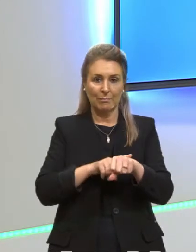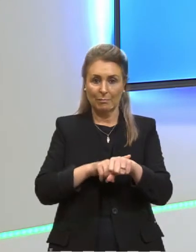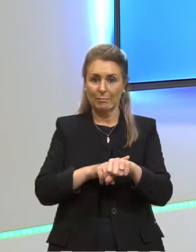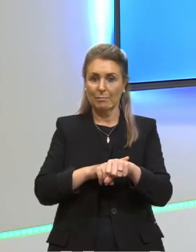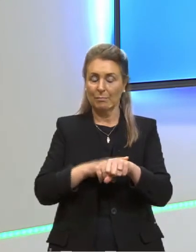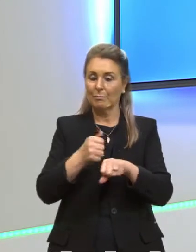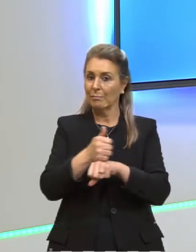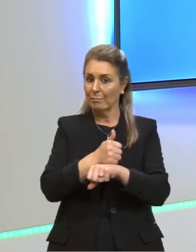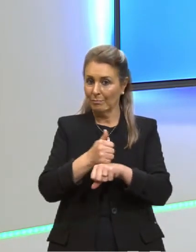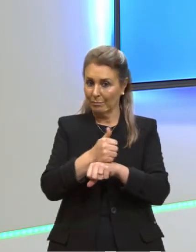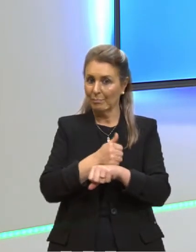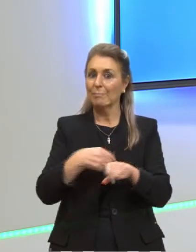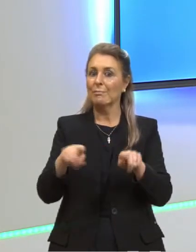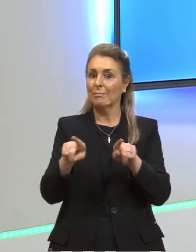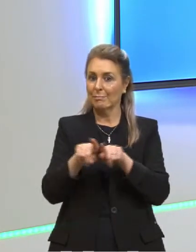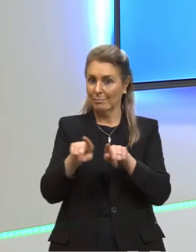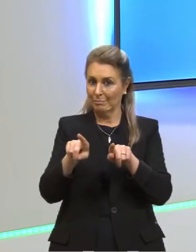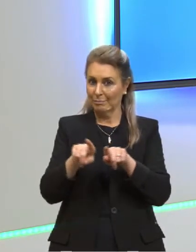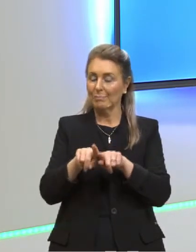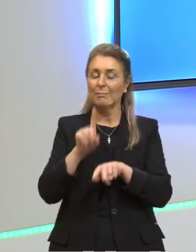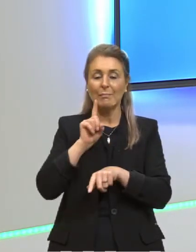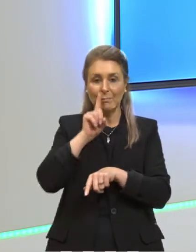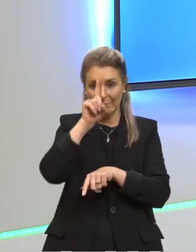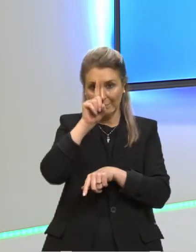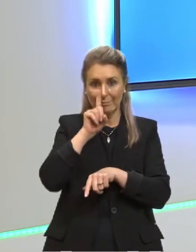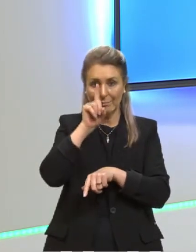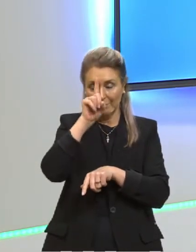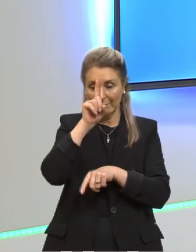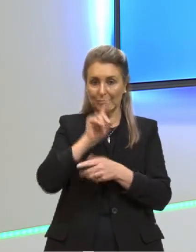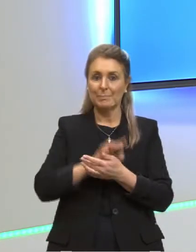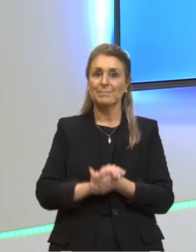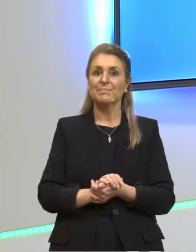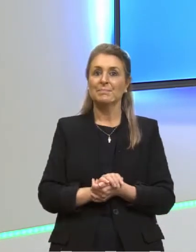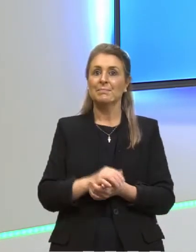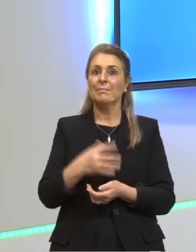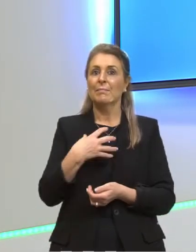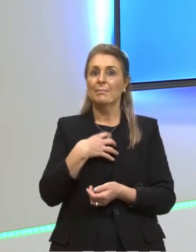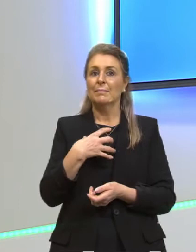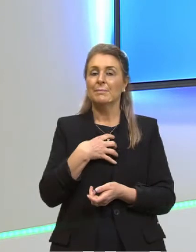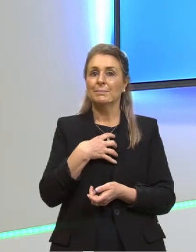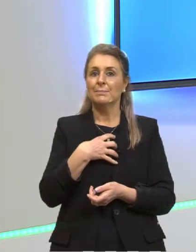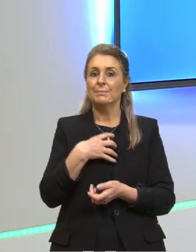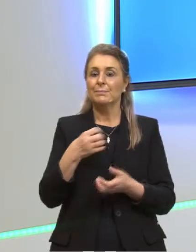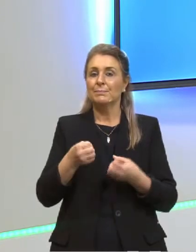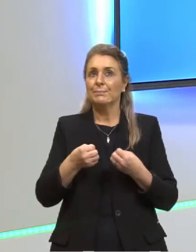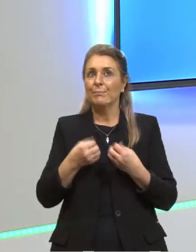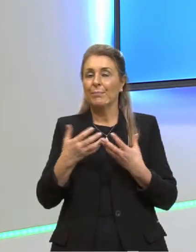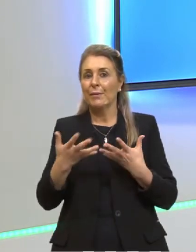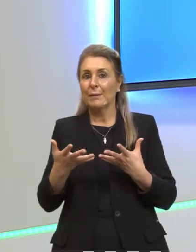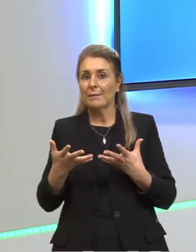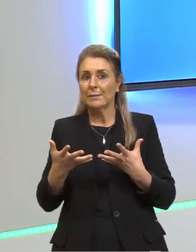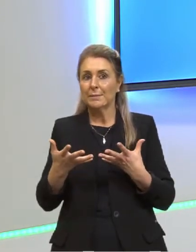profissionais fazendo esse trabalho, porque é um trabalho perigoso, assim, no sentido de quando é,